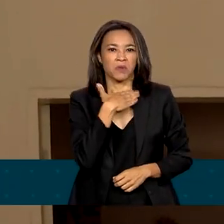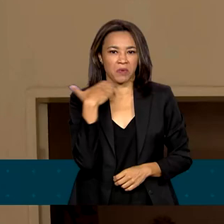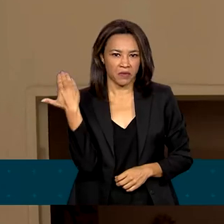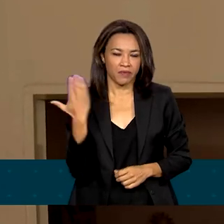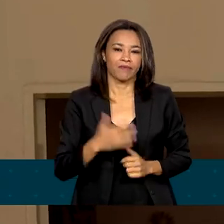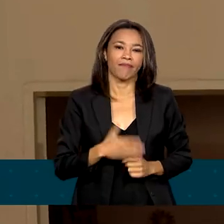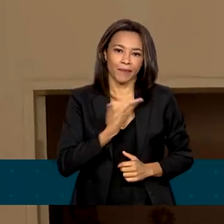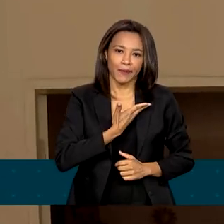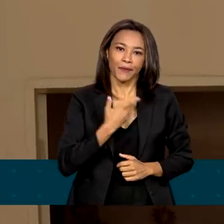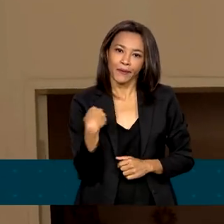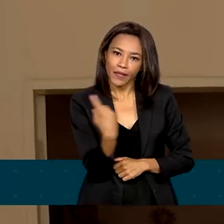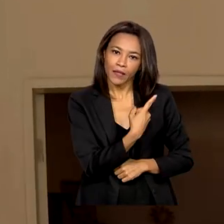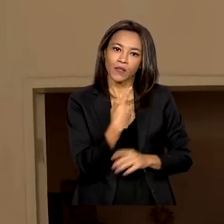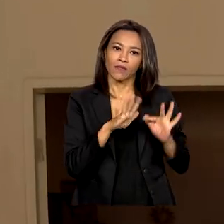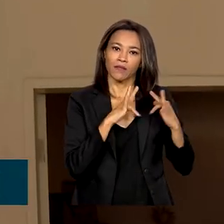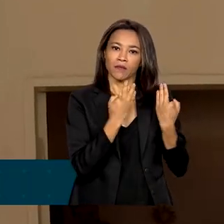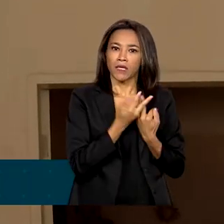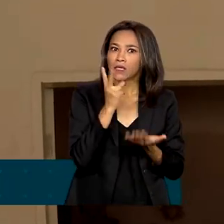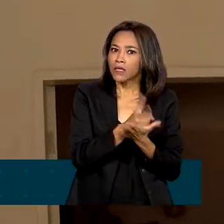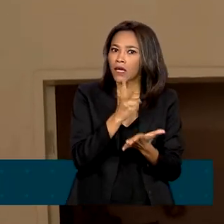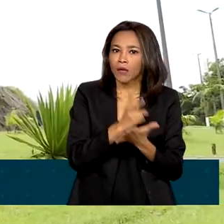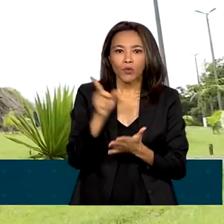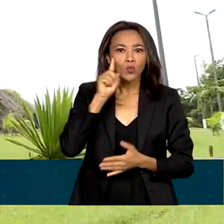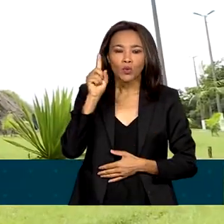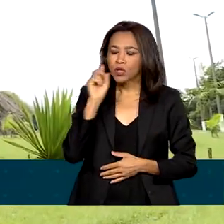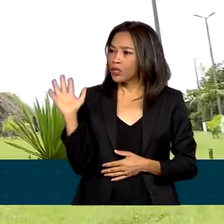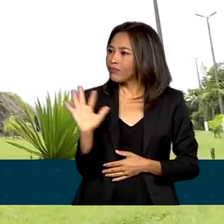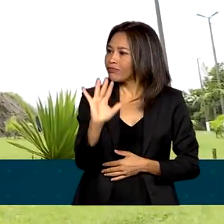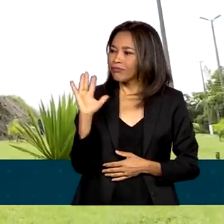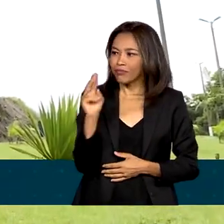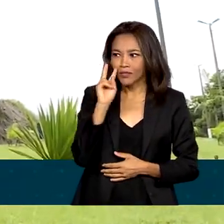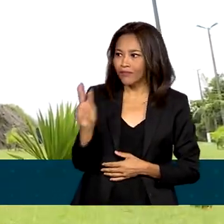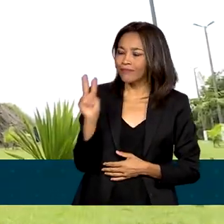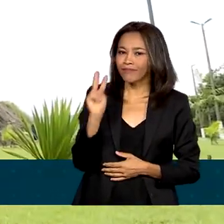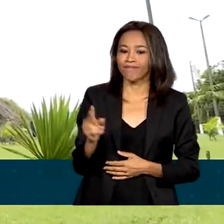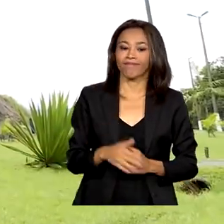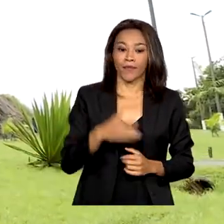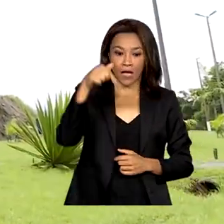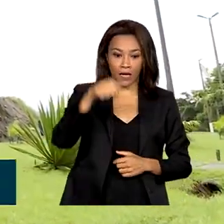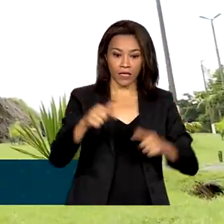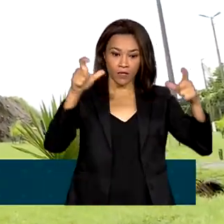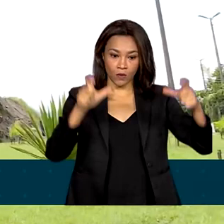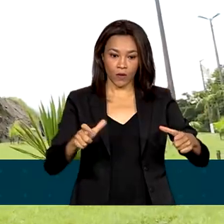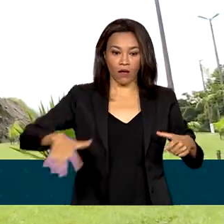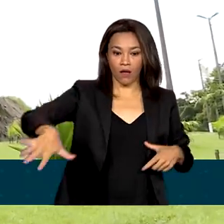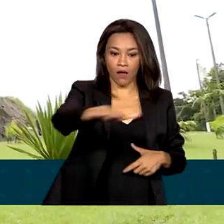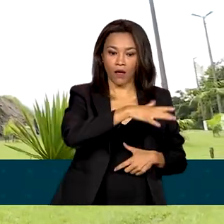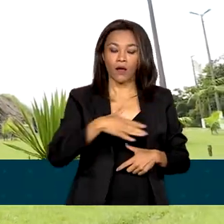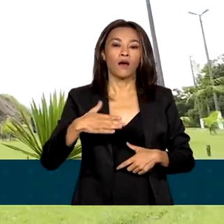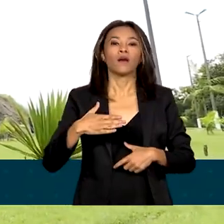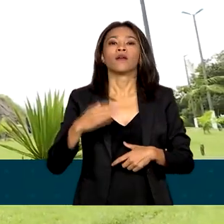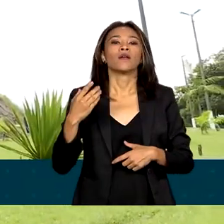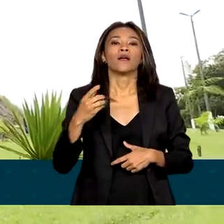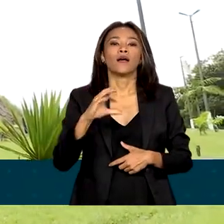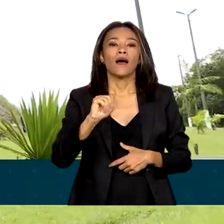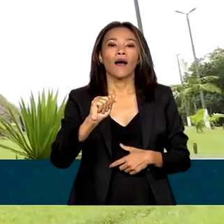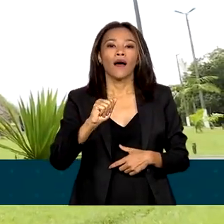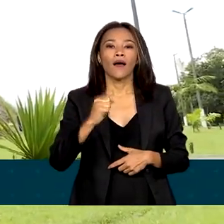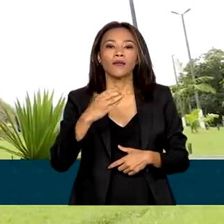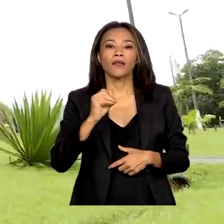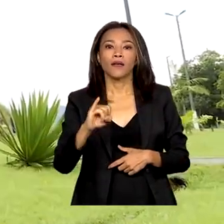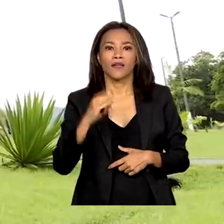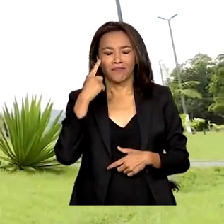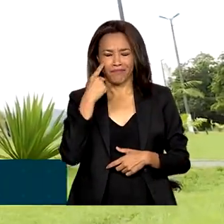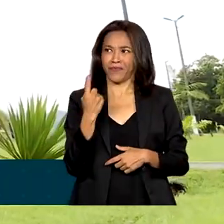gente, que passavam aqui sempre, todo dia. Aqui em Barra do Saí, a gente consegue ter uma ideia da extensão dessa